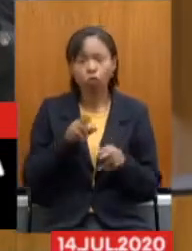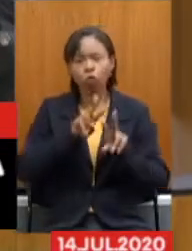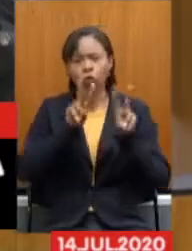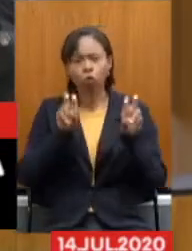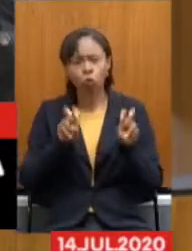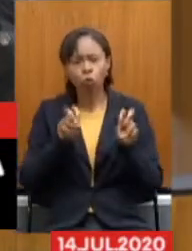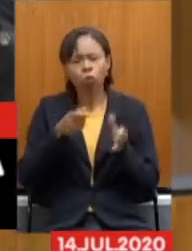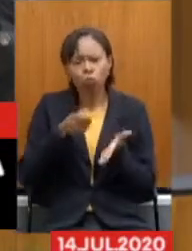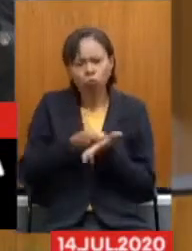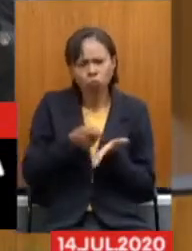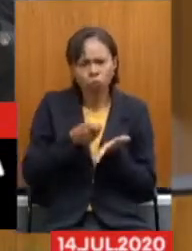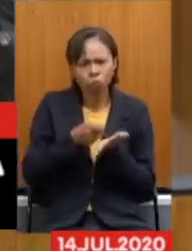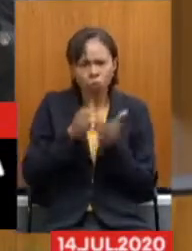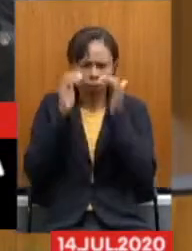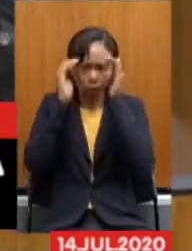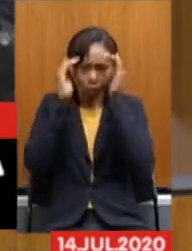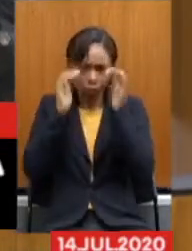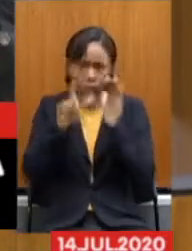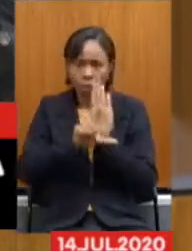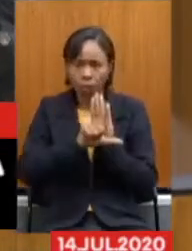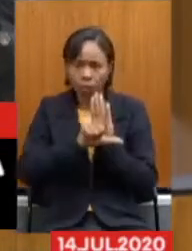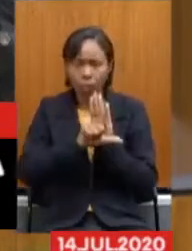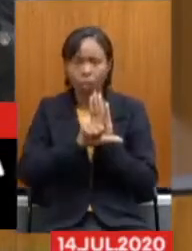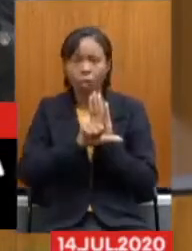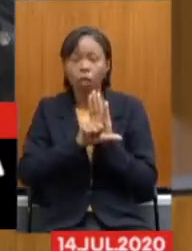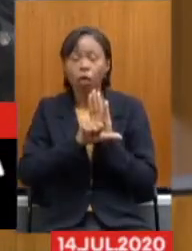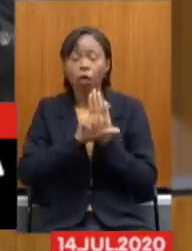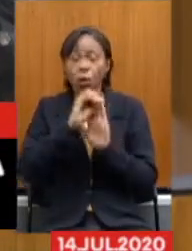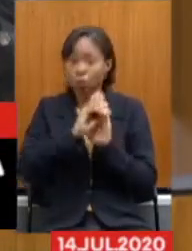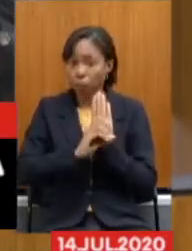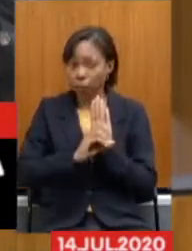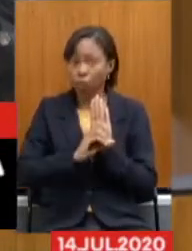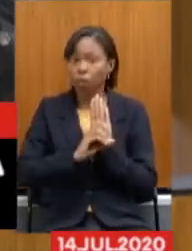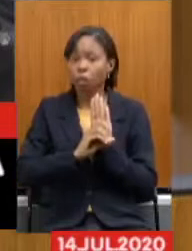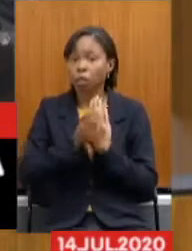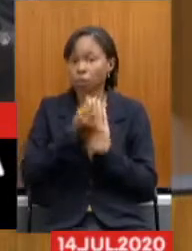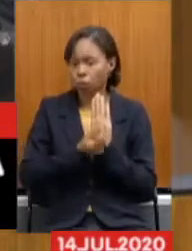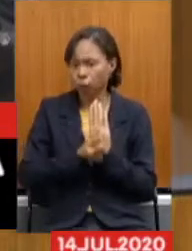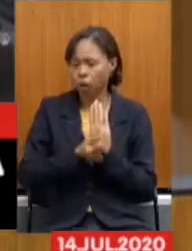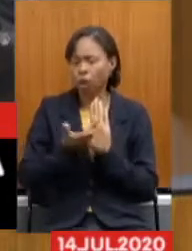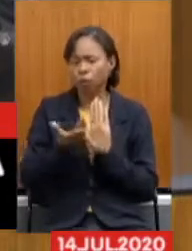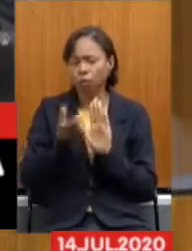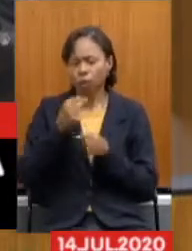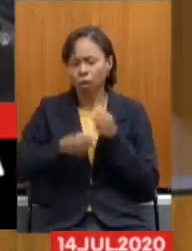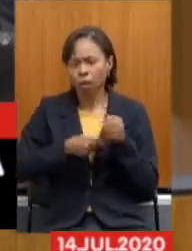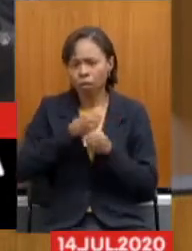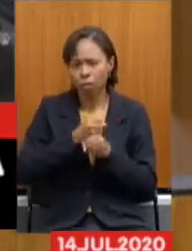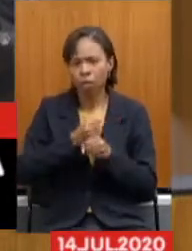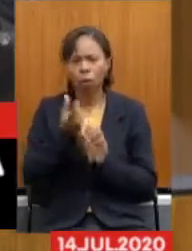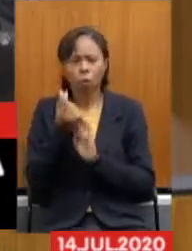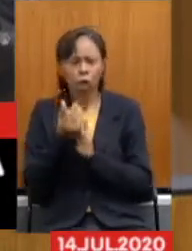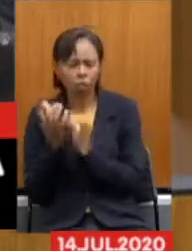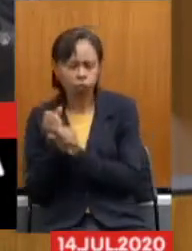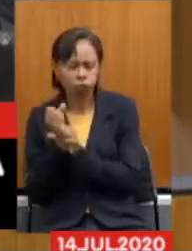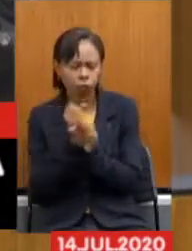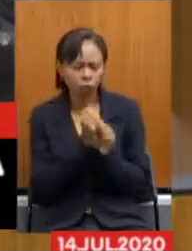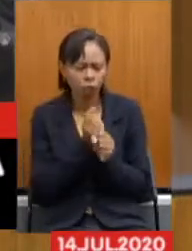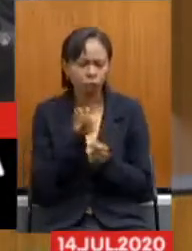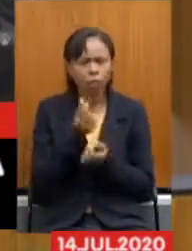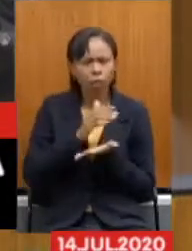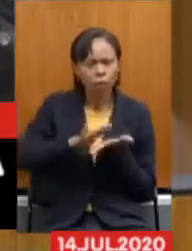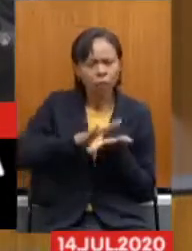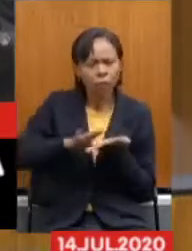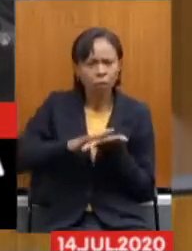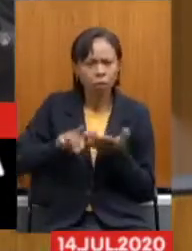cumprimento De determinações E especificações Da lei orçamentária Anual Bem como Exposição de receitas Previstas E fixação De despesas